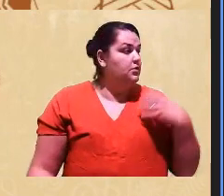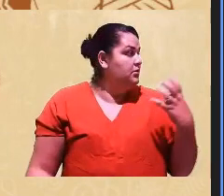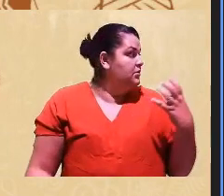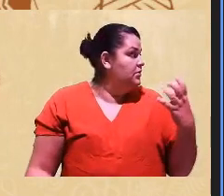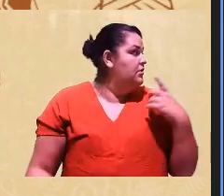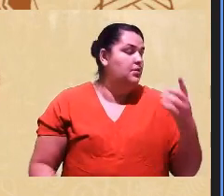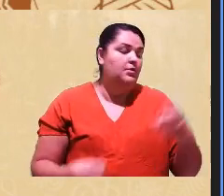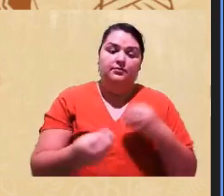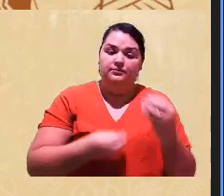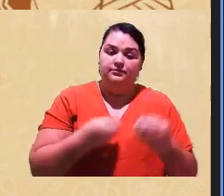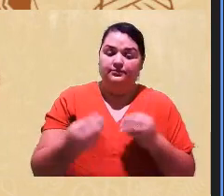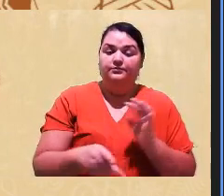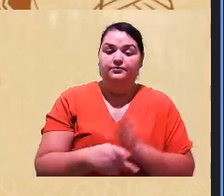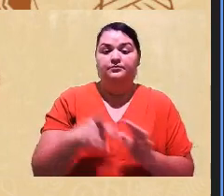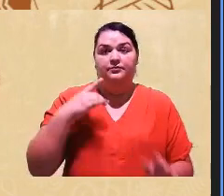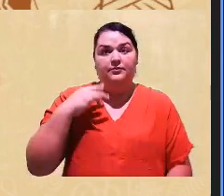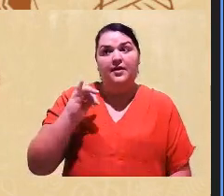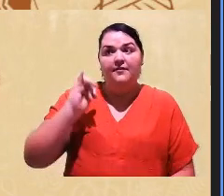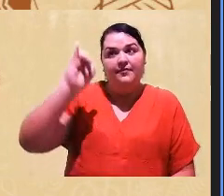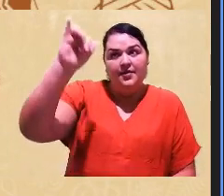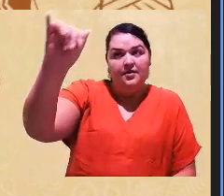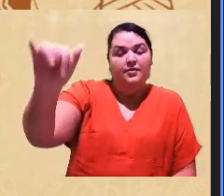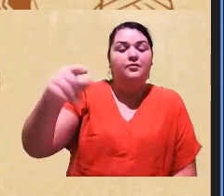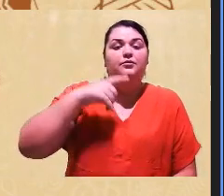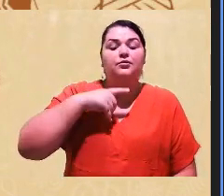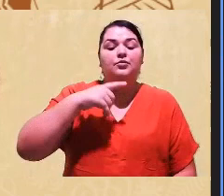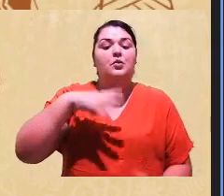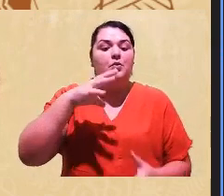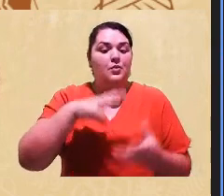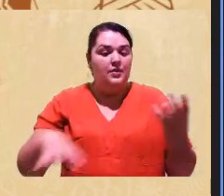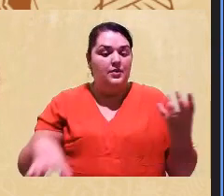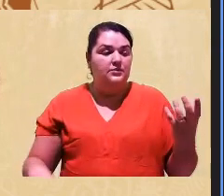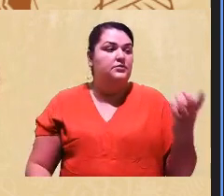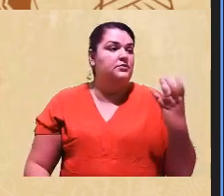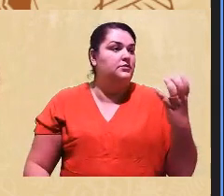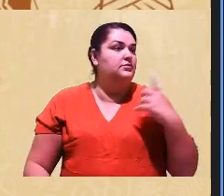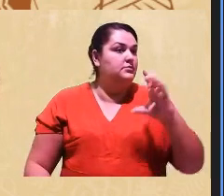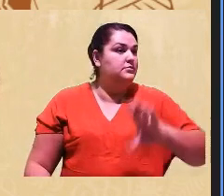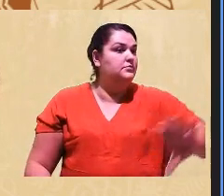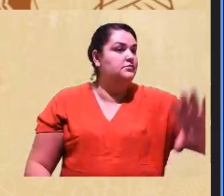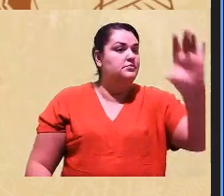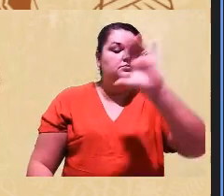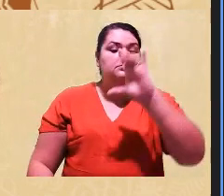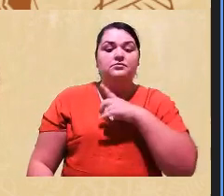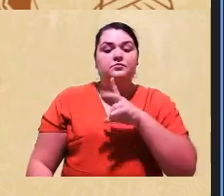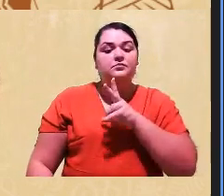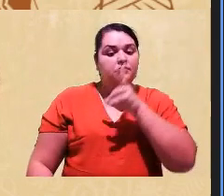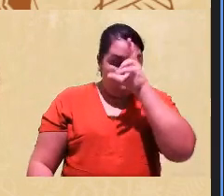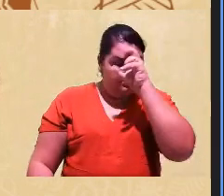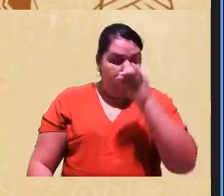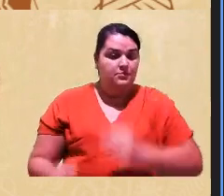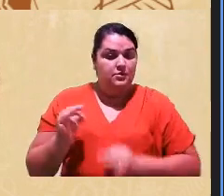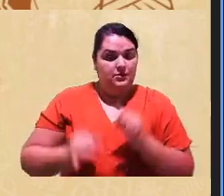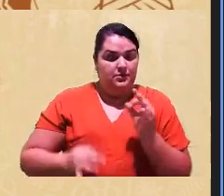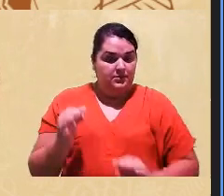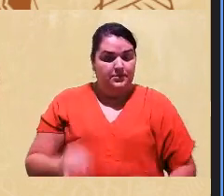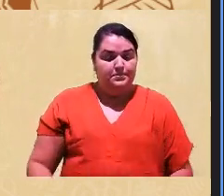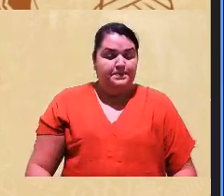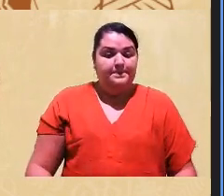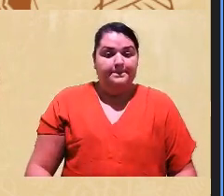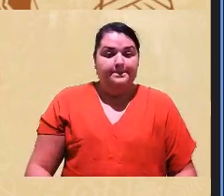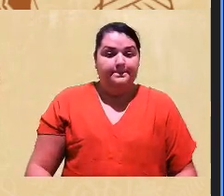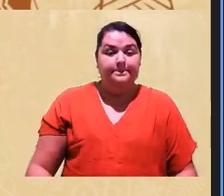no avião, eu quero a mestiçagem no congresso, eu quero a mestiçagem em todos os espaços de poder. Então, assim, eu acho que esse já é